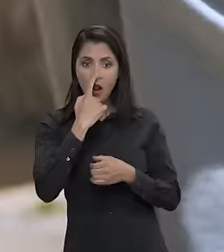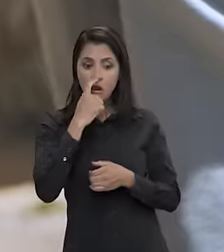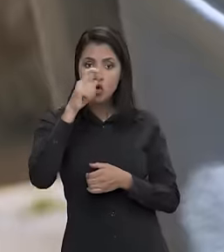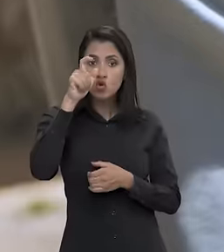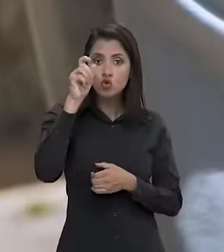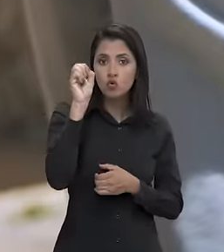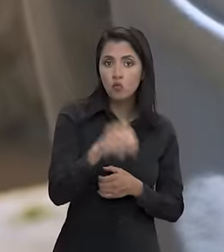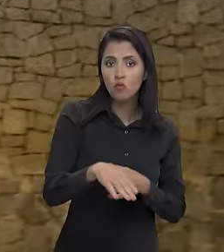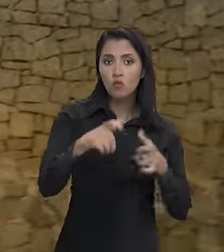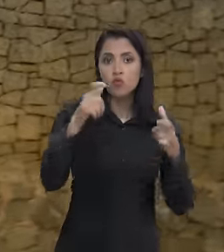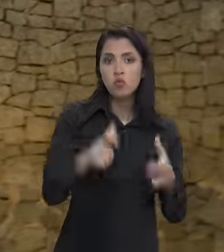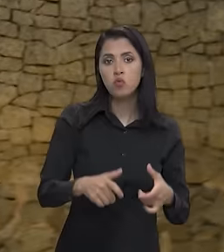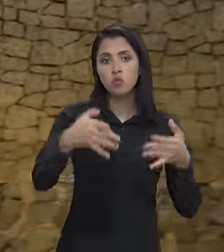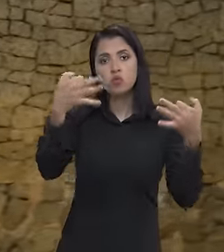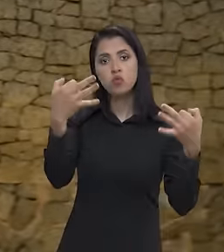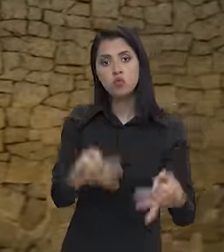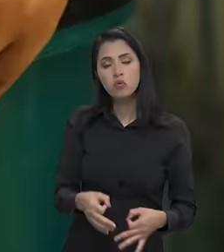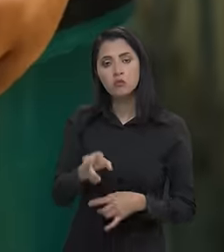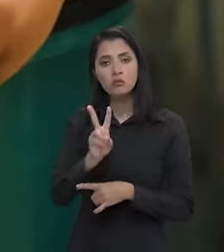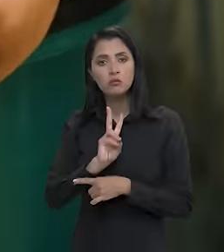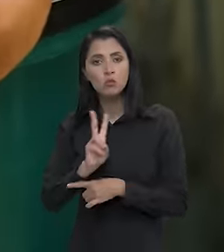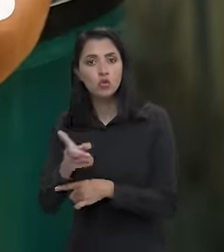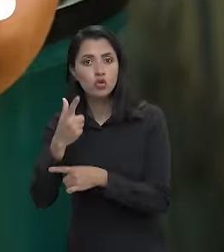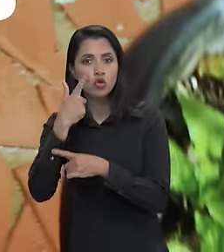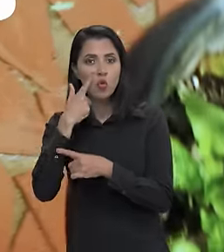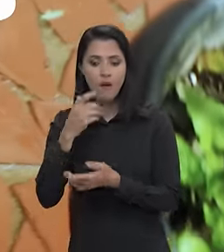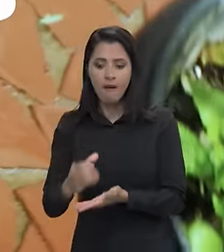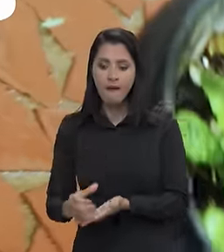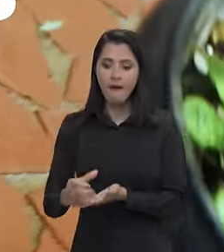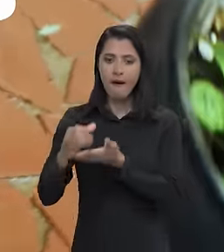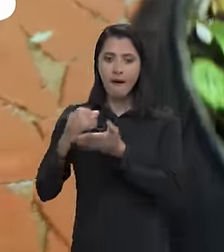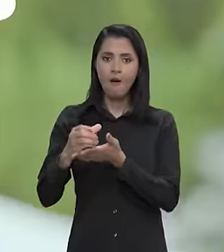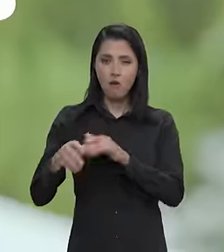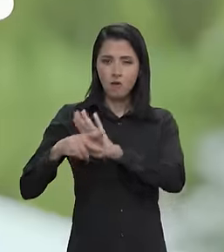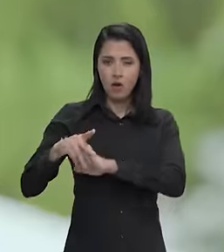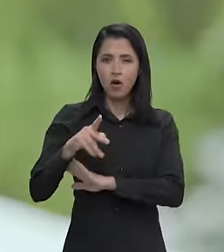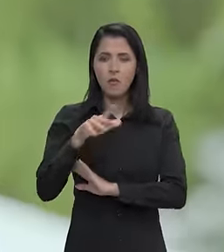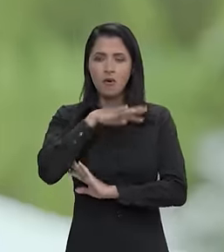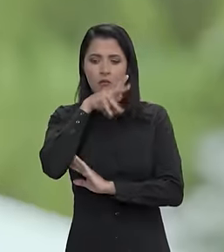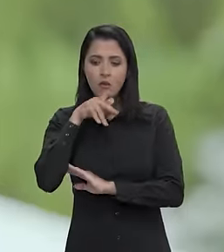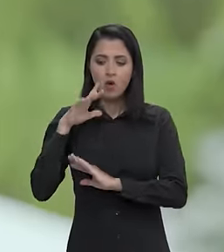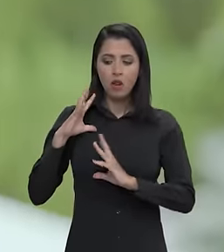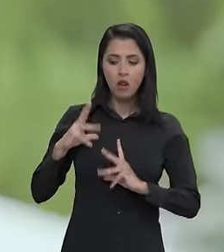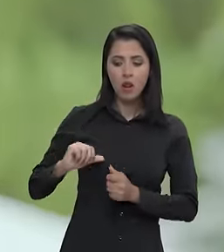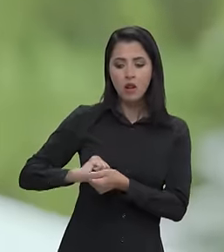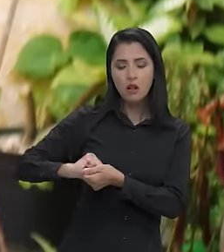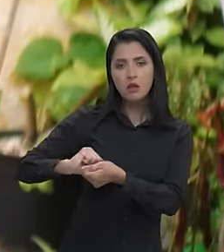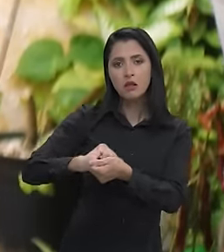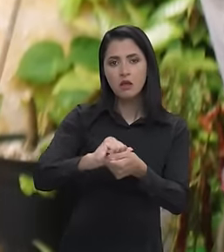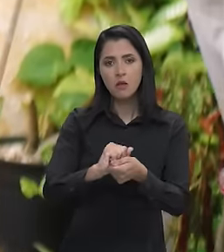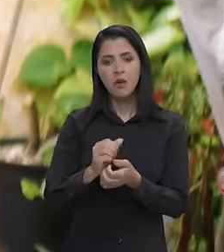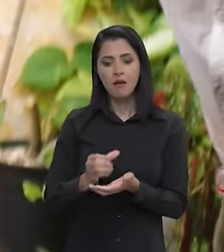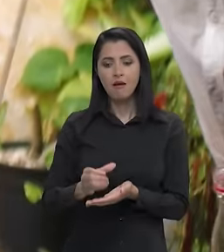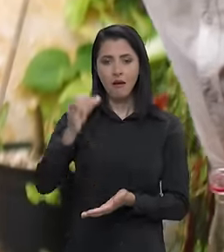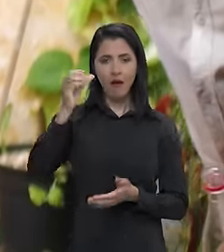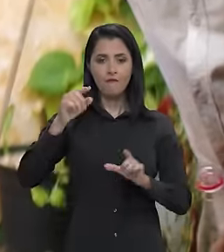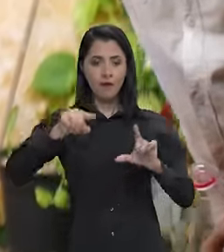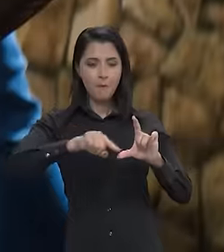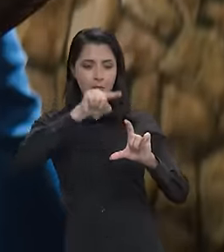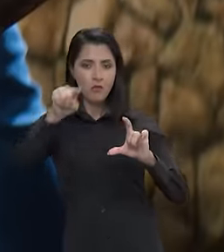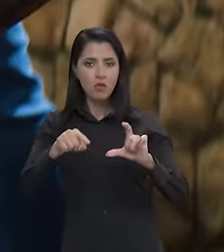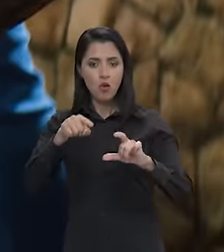descartar o lixo corretamente, manter as vasilhas de água dos animais sempre limpas, guardar